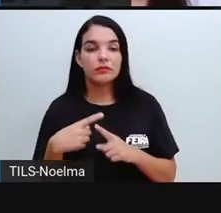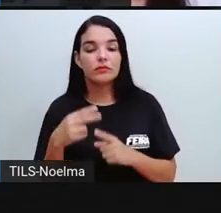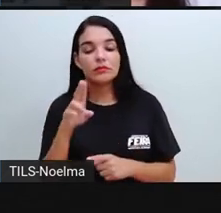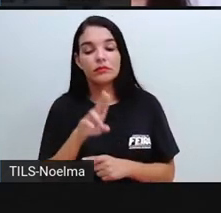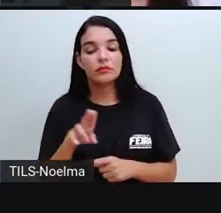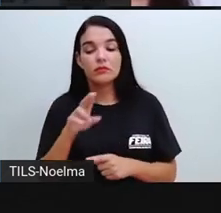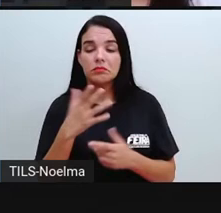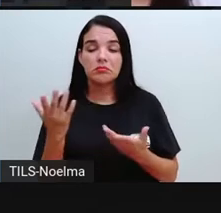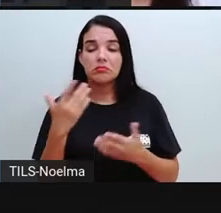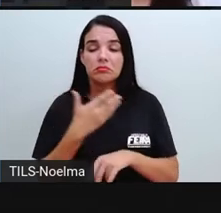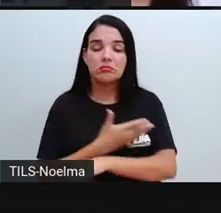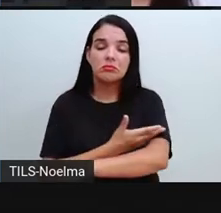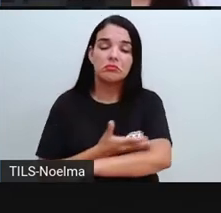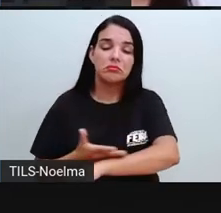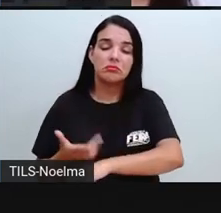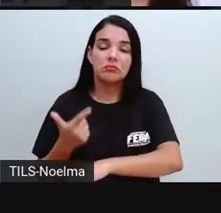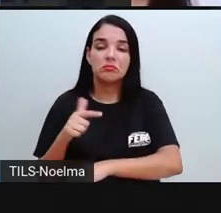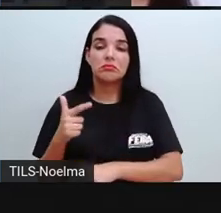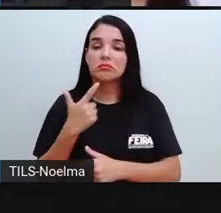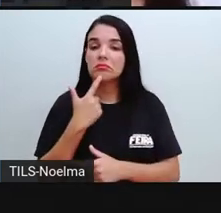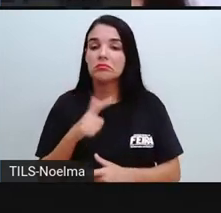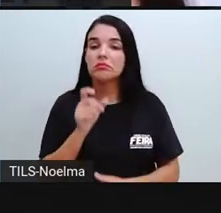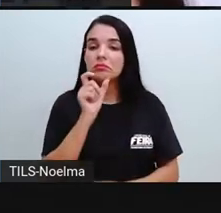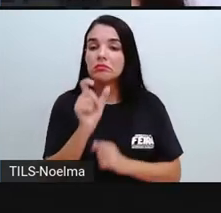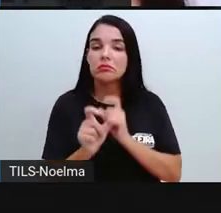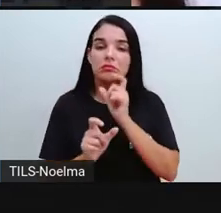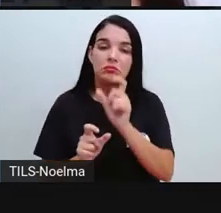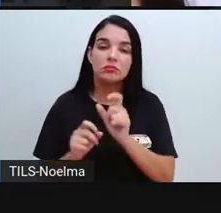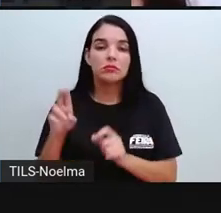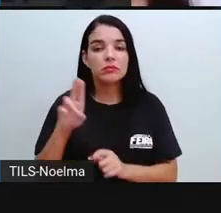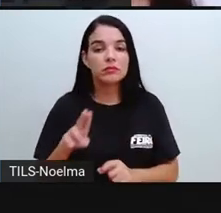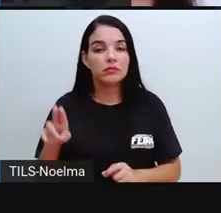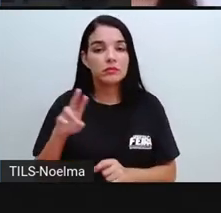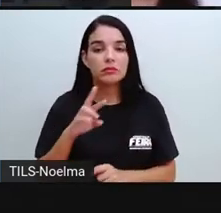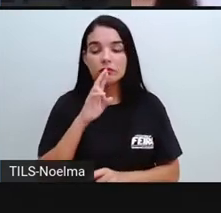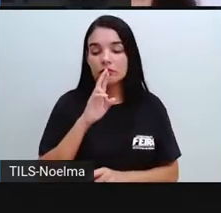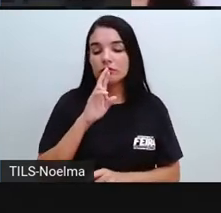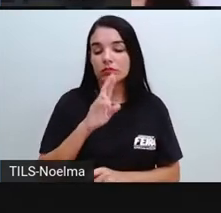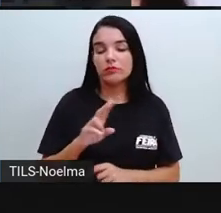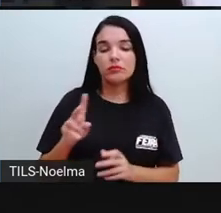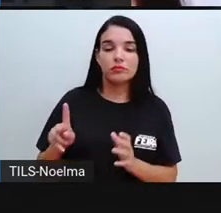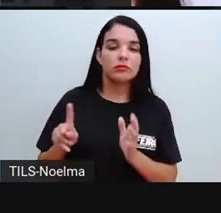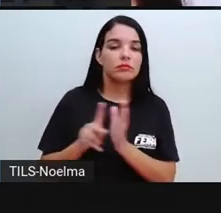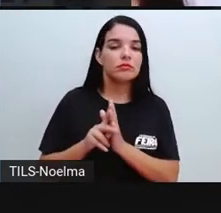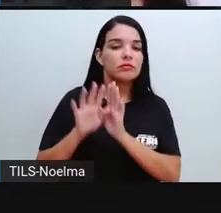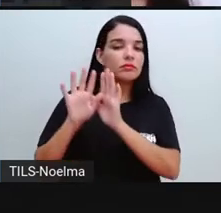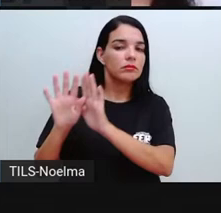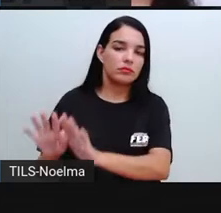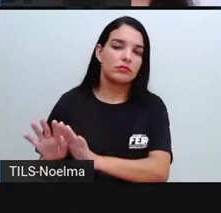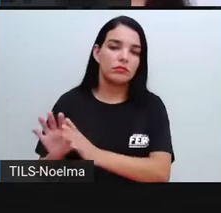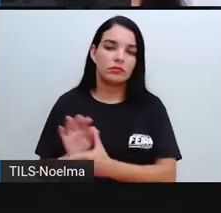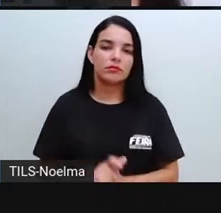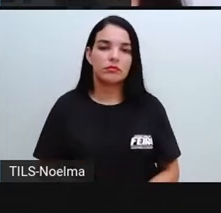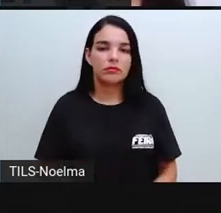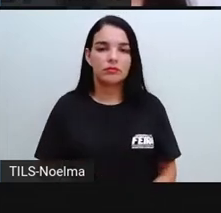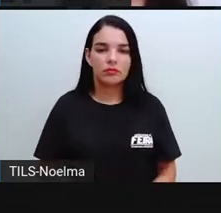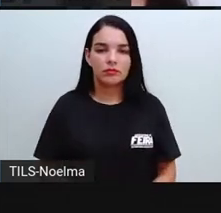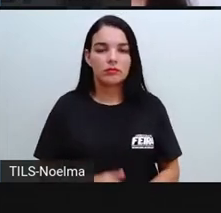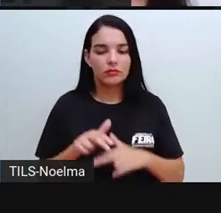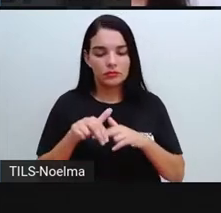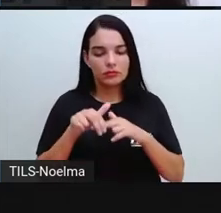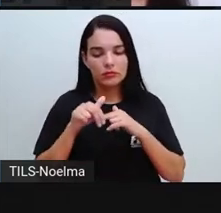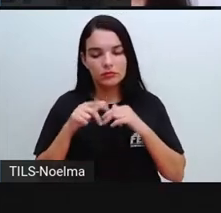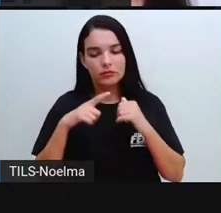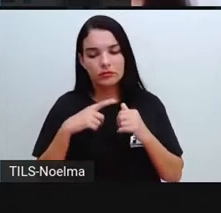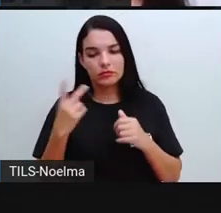uso, o costume de utilizar a linguagem formal e utilizar em suas respostas a linguagem formal. Então, por isso pode